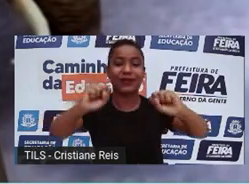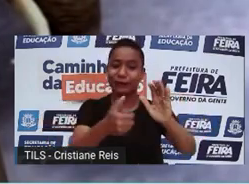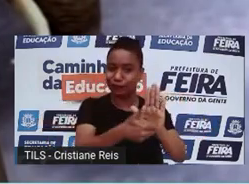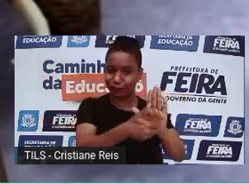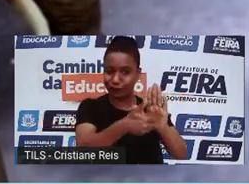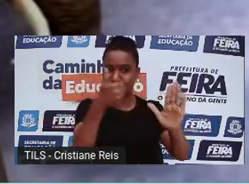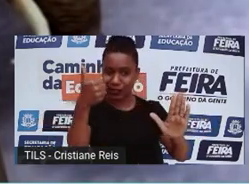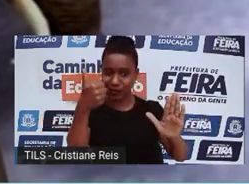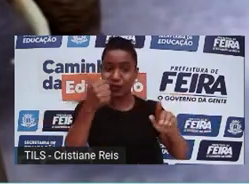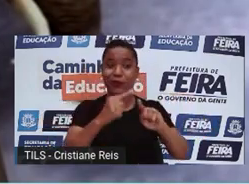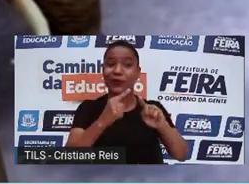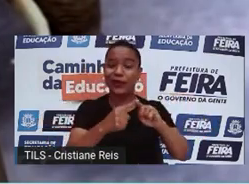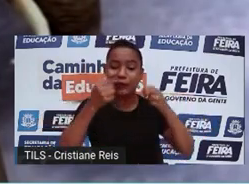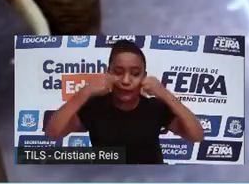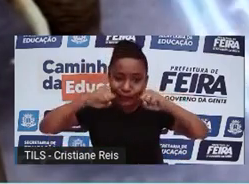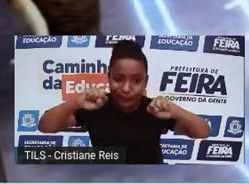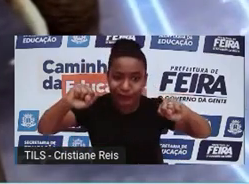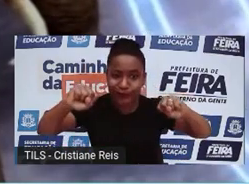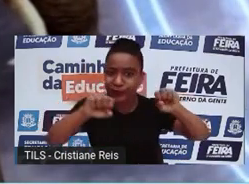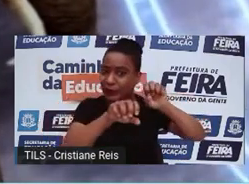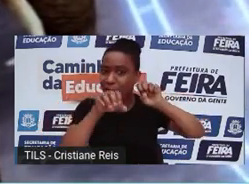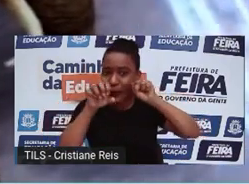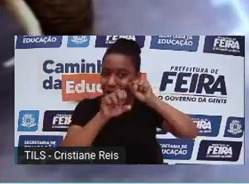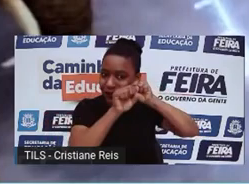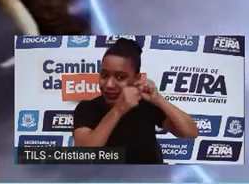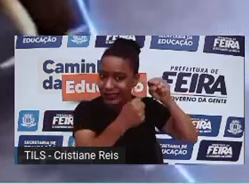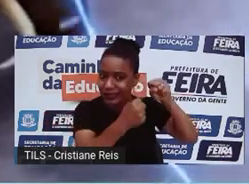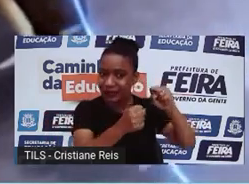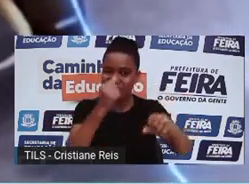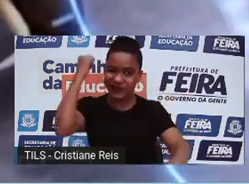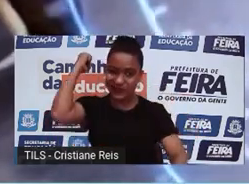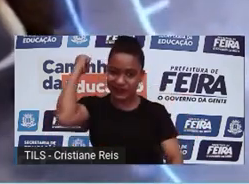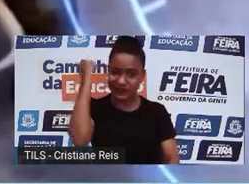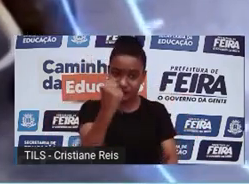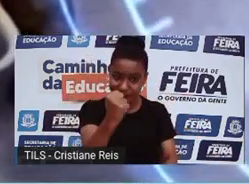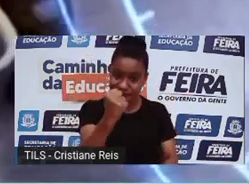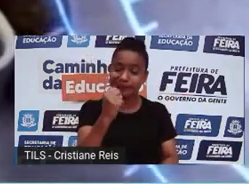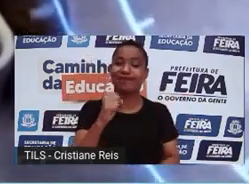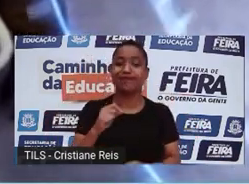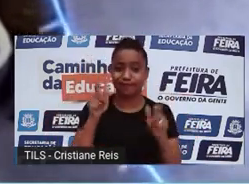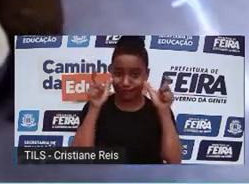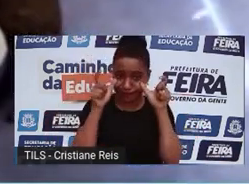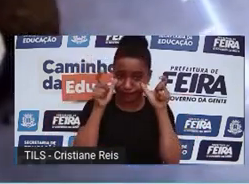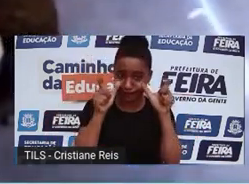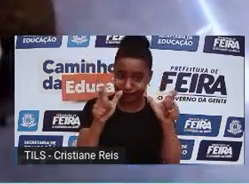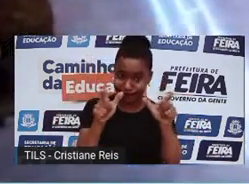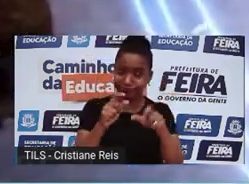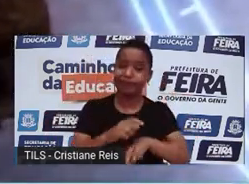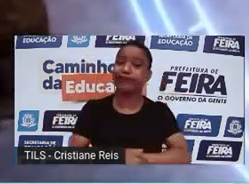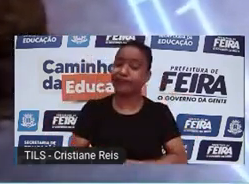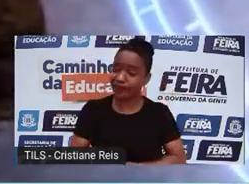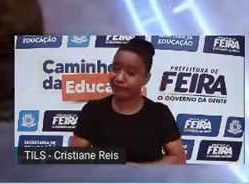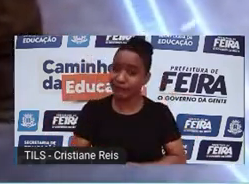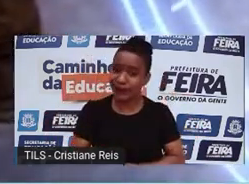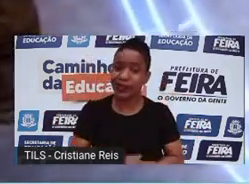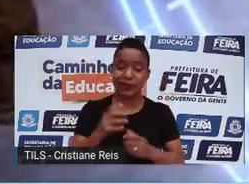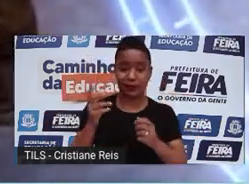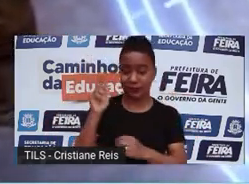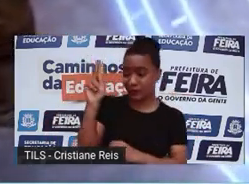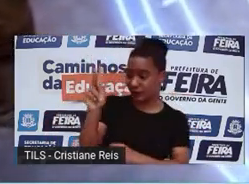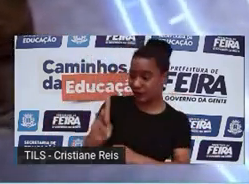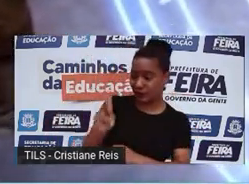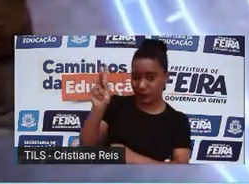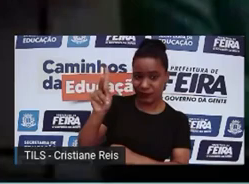O Dr. Church quer que eles se reproduzam sozinhos e ter versões diferentes para ambientes